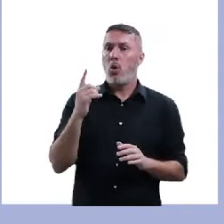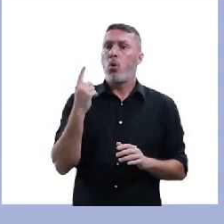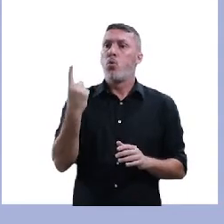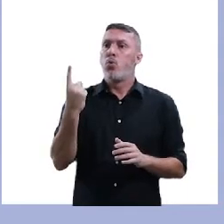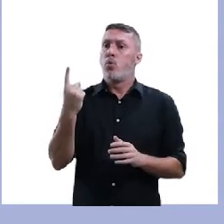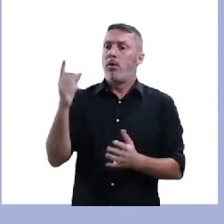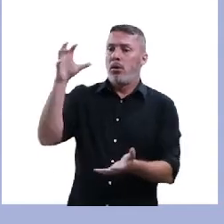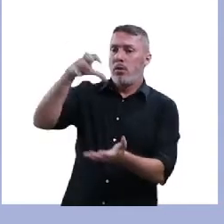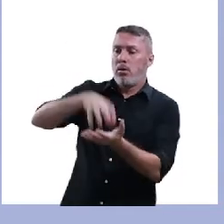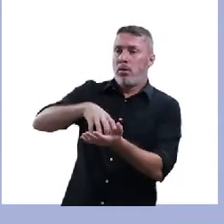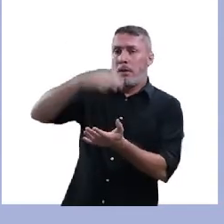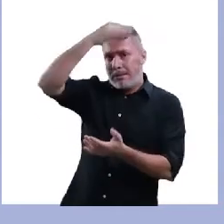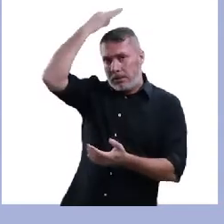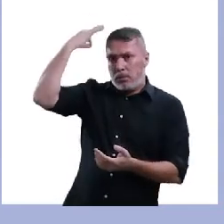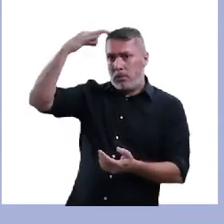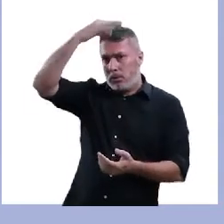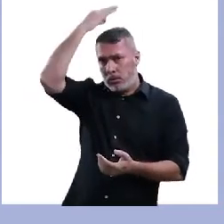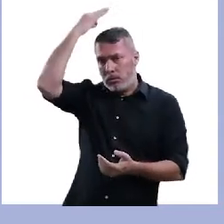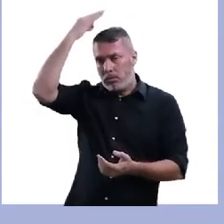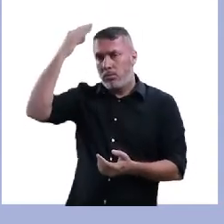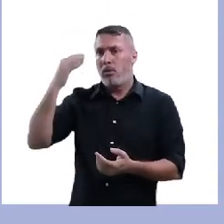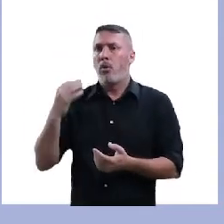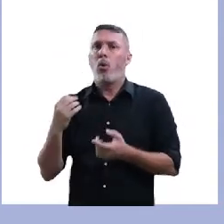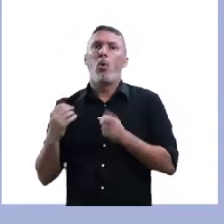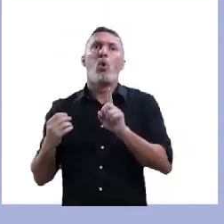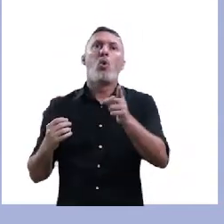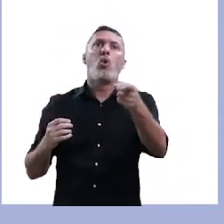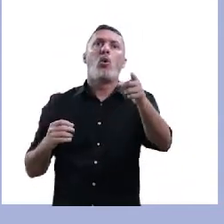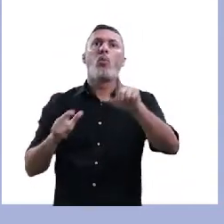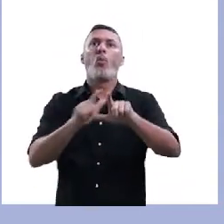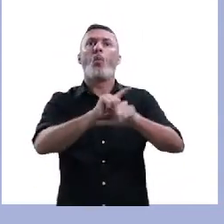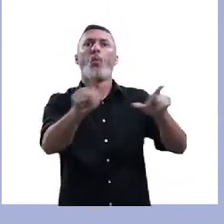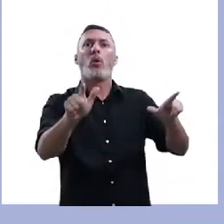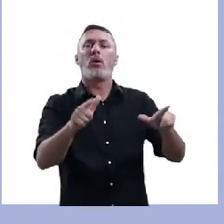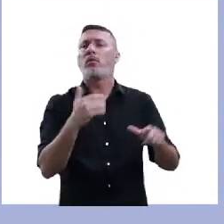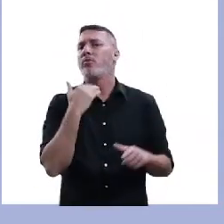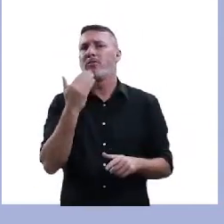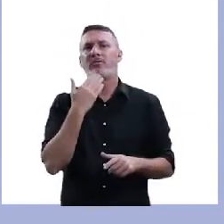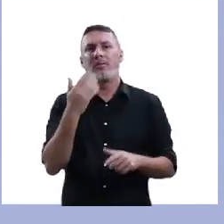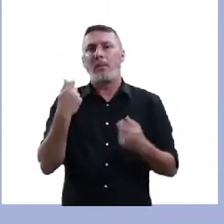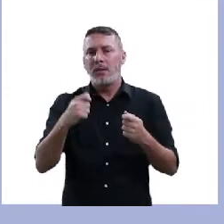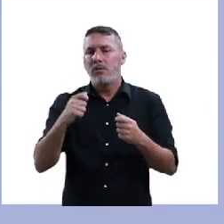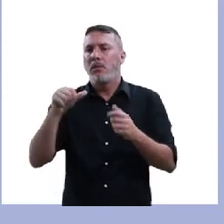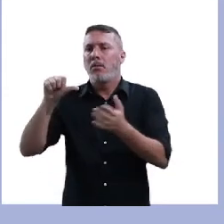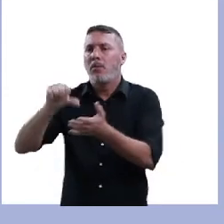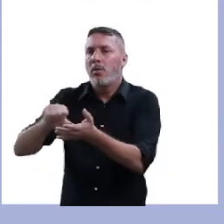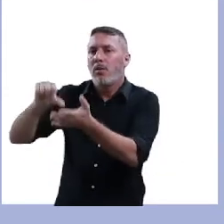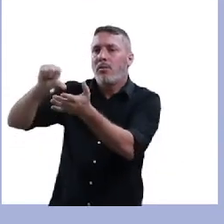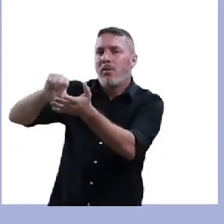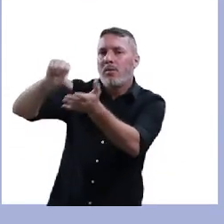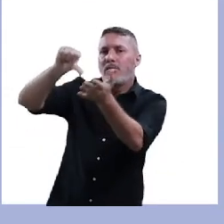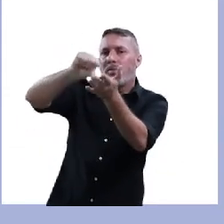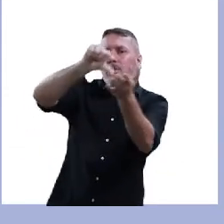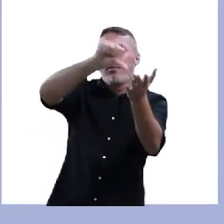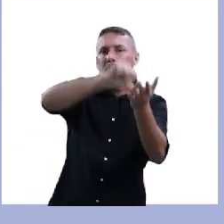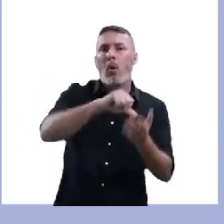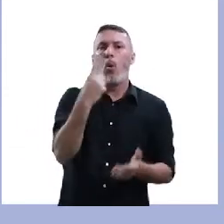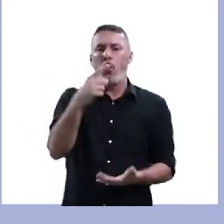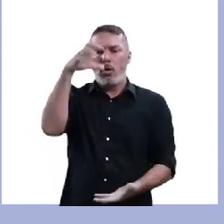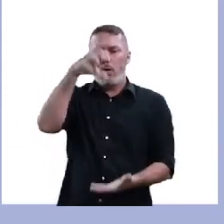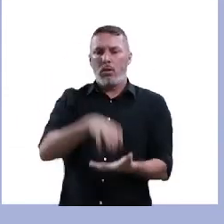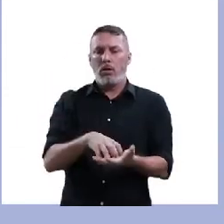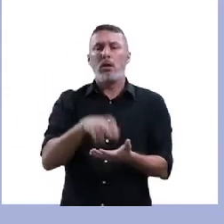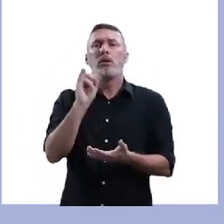determinada região do Espírito Santo, e numa região mais longe não ter. Vai acontecer a mesma coisa. Então você pode promover isso, propor